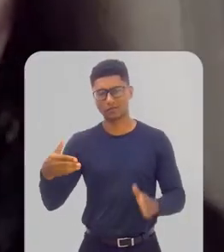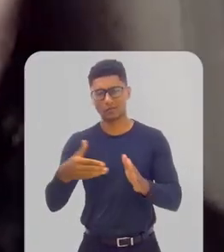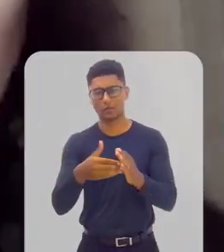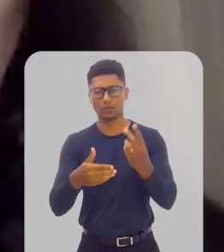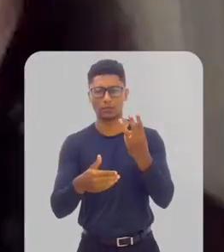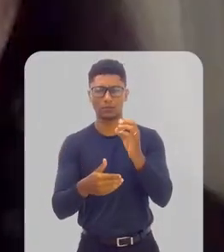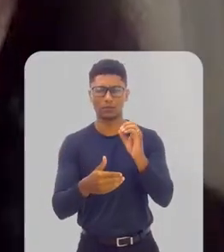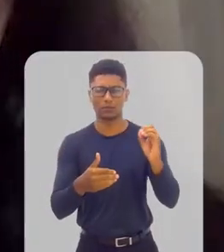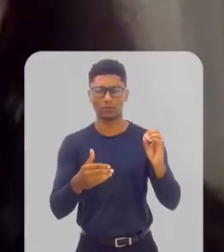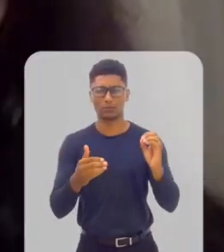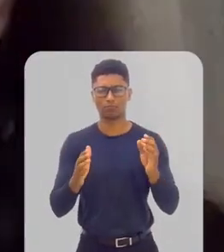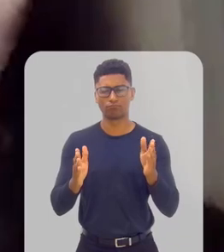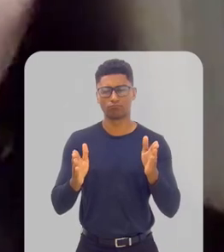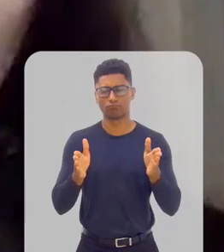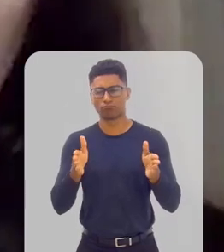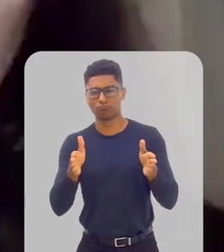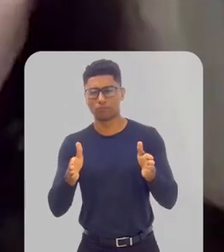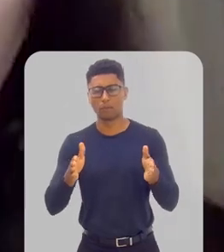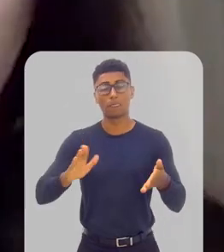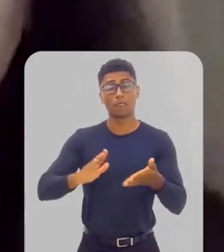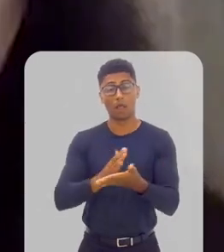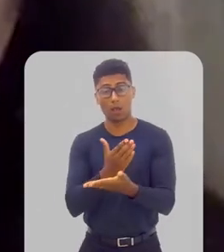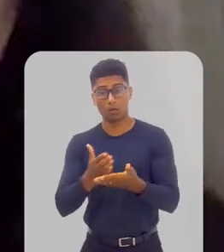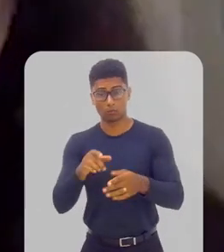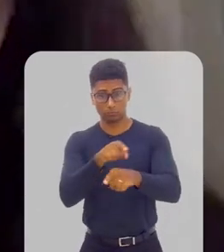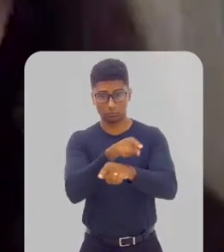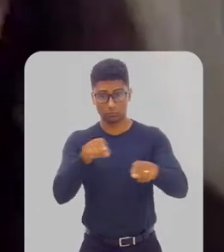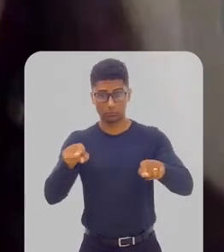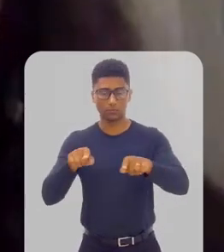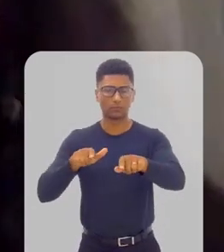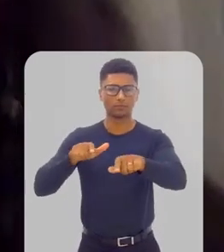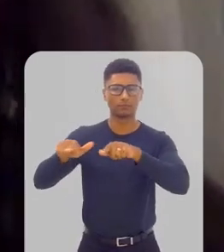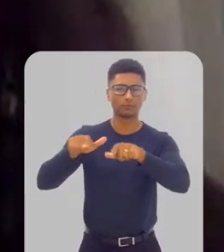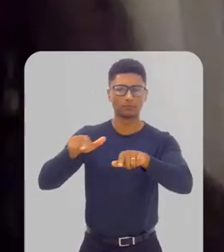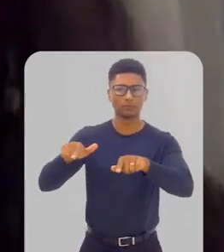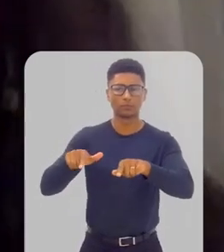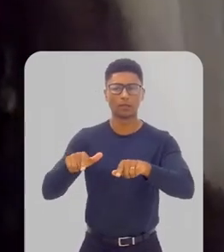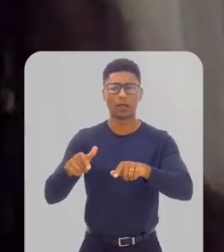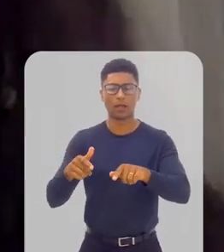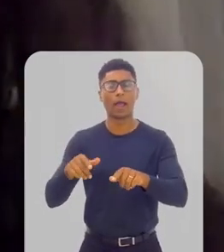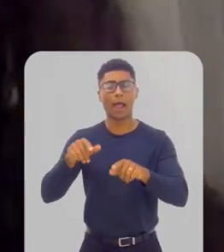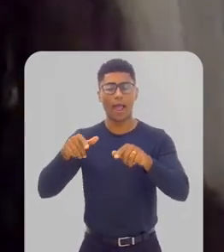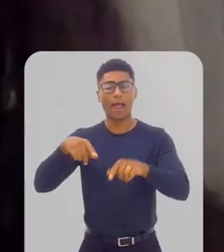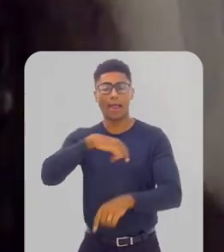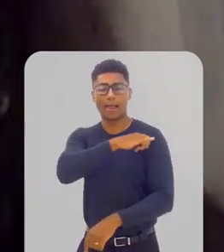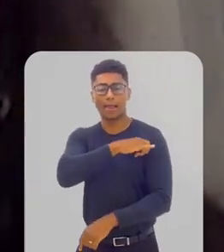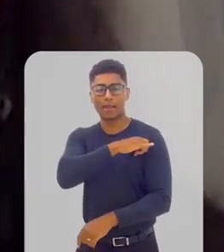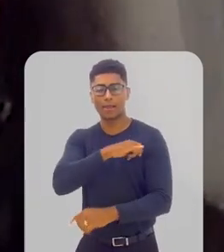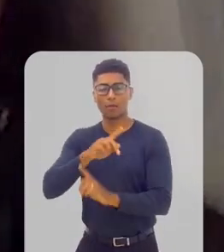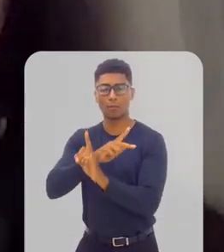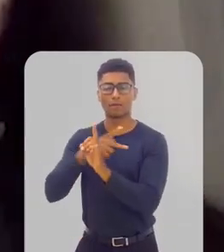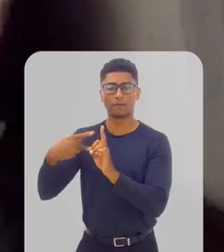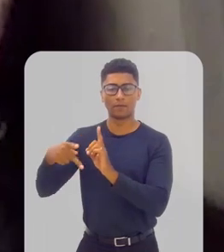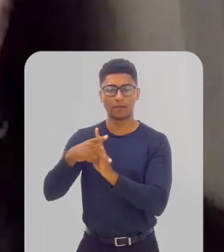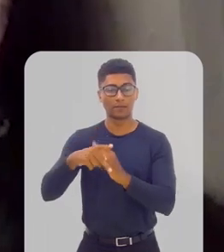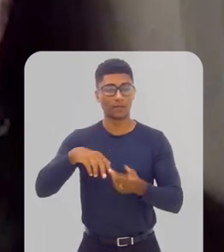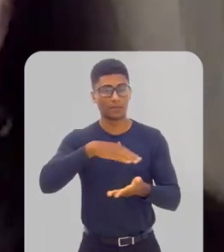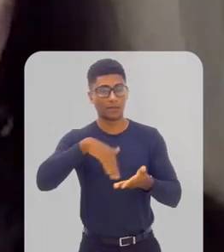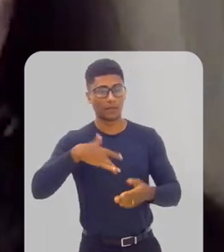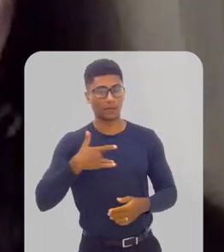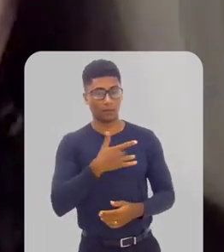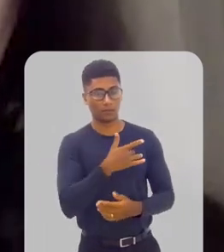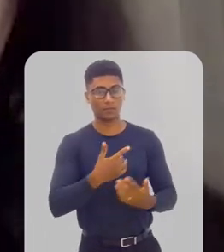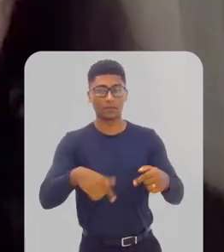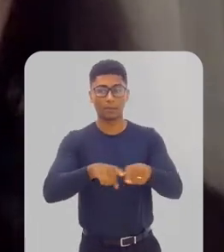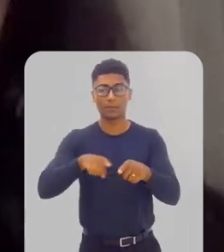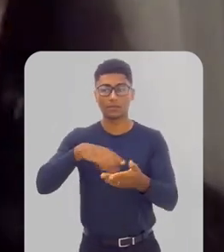gestores. Como eu mencionei, alguns deles atuam de maneira centralizada no Rio Previdência, na Secretaria de Saúde e na Secretaria